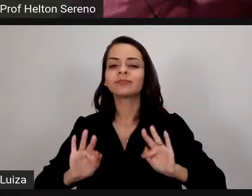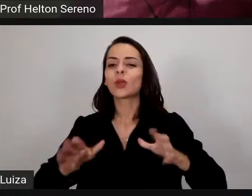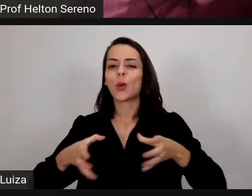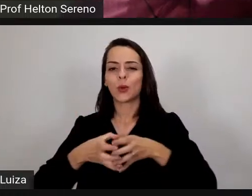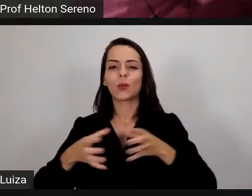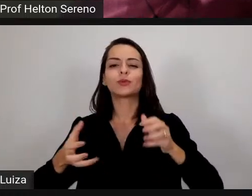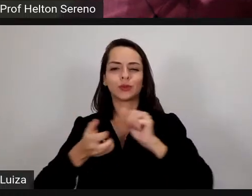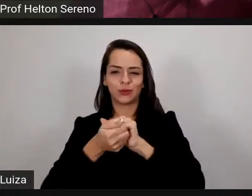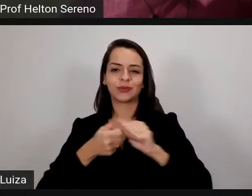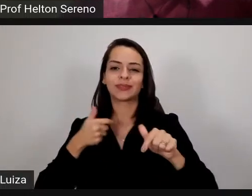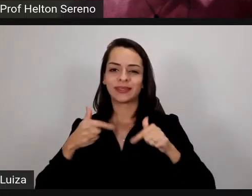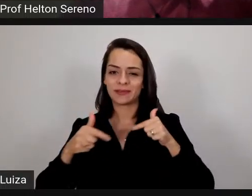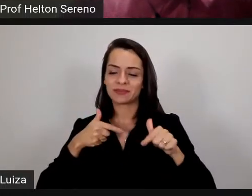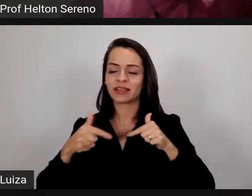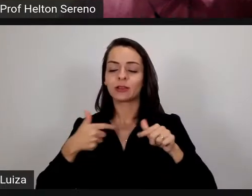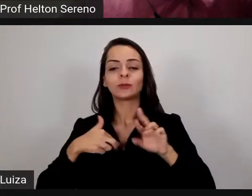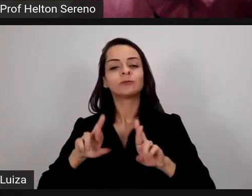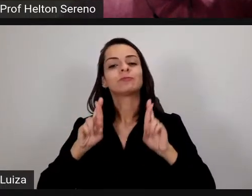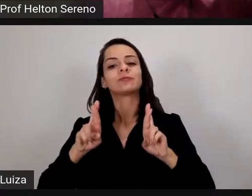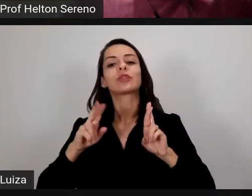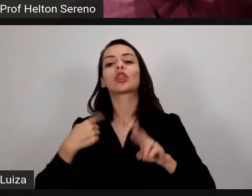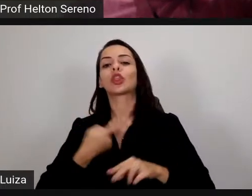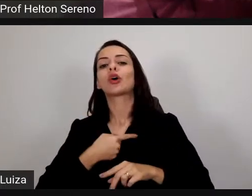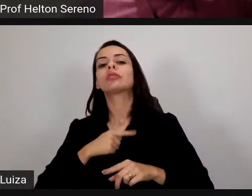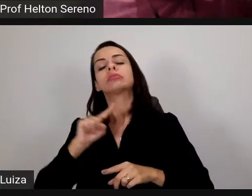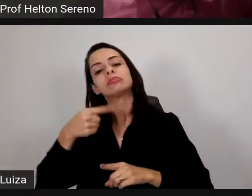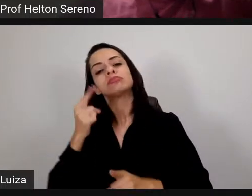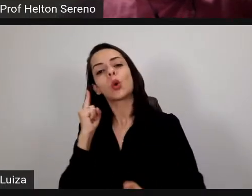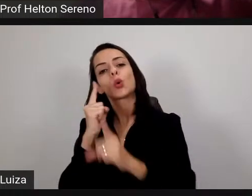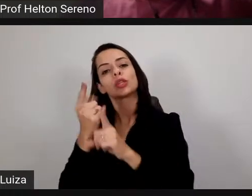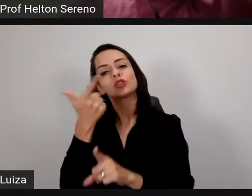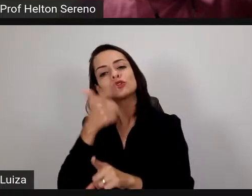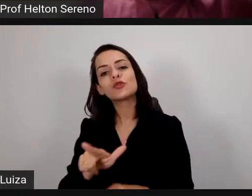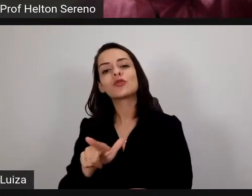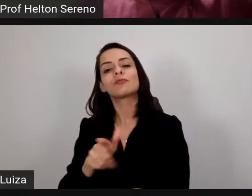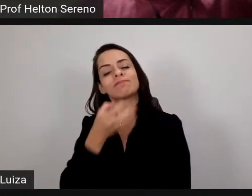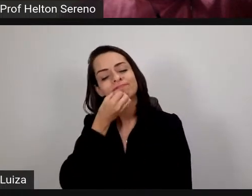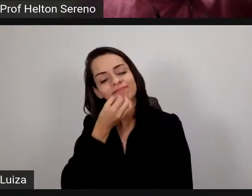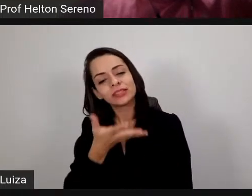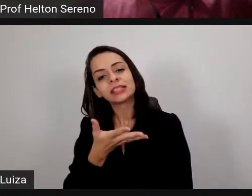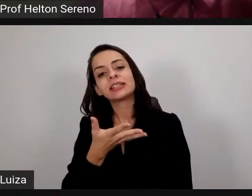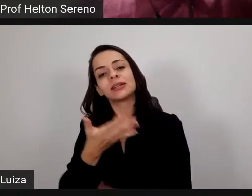espero em breve a gente estar tendo mais momentos aí muito obrigado pela oportunidade gente